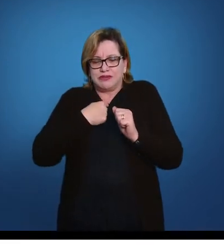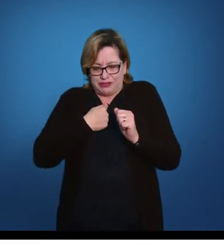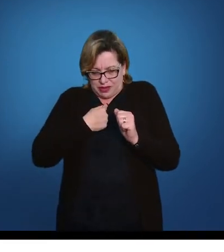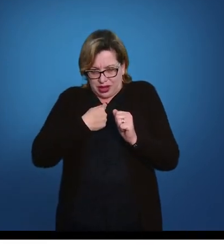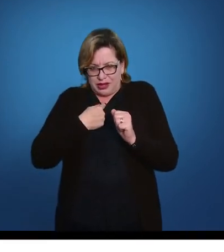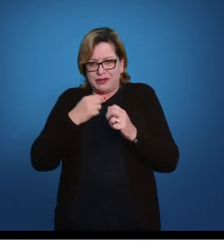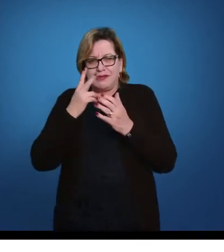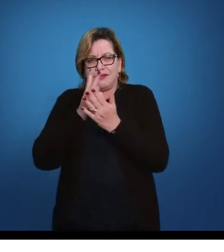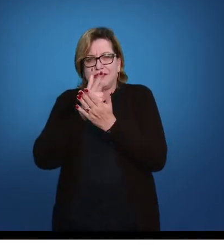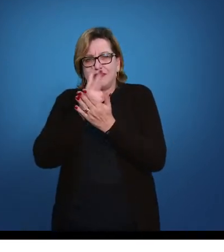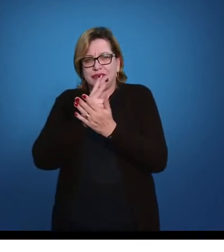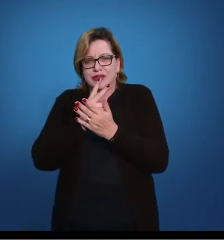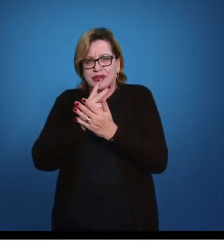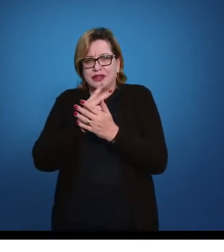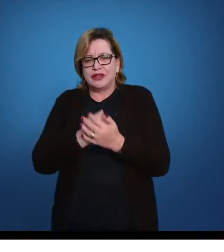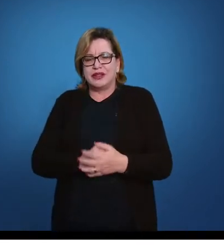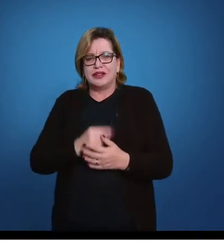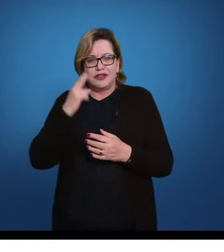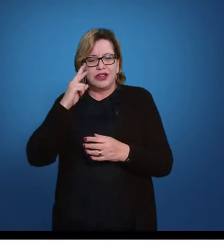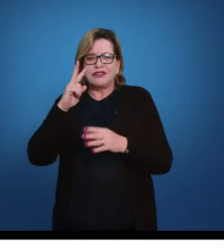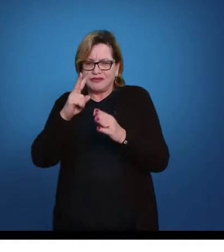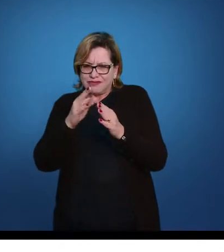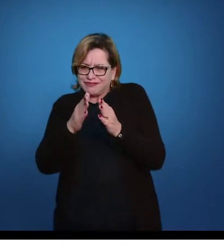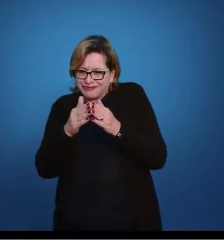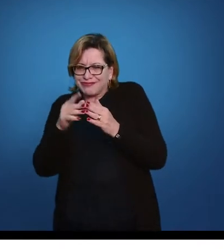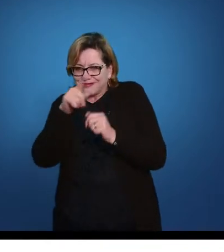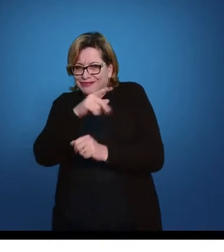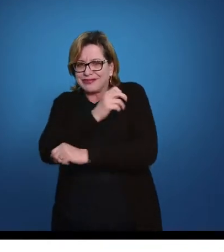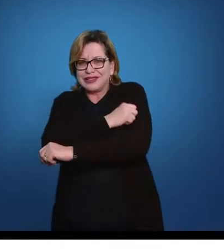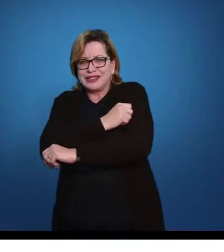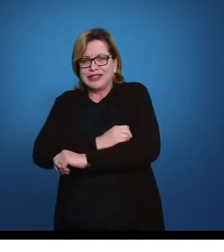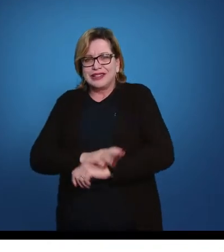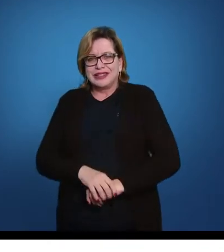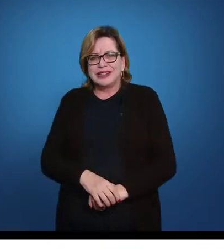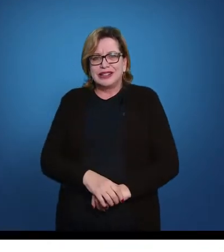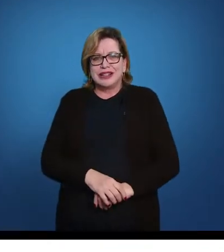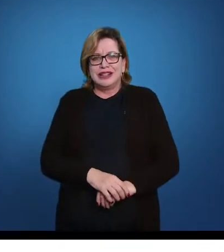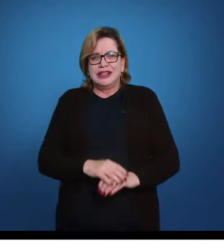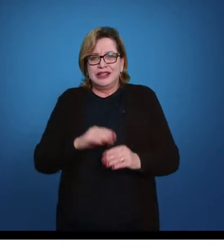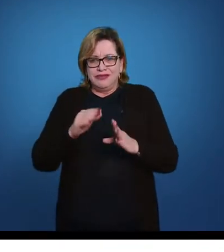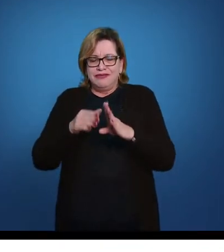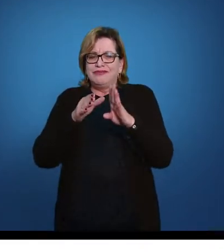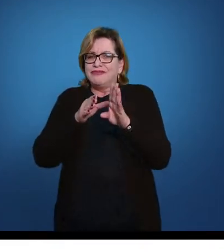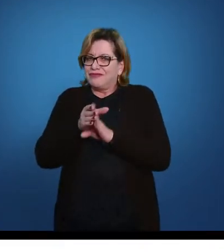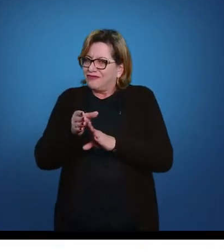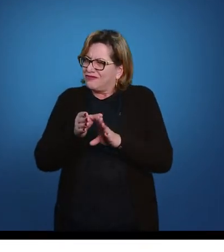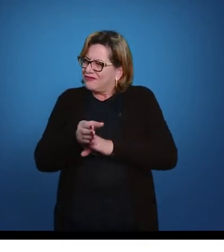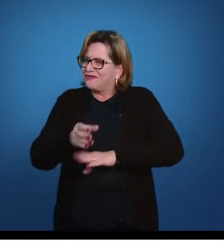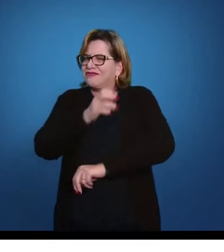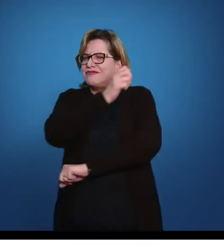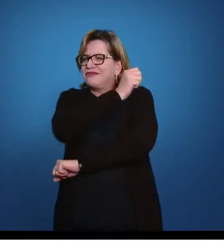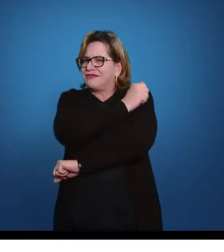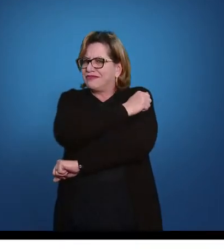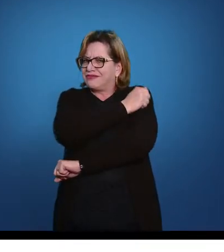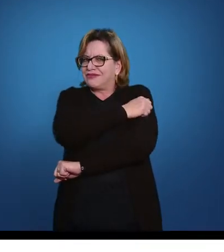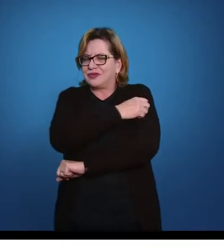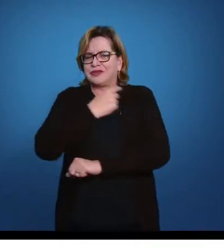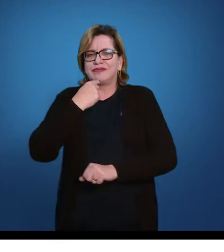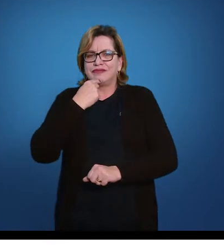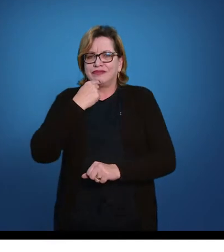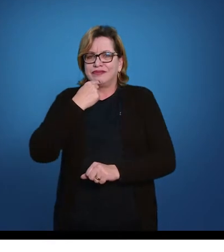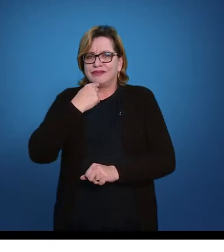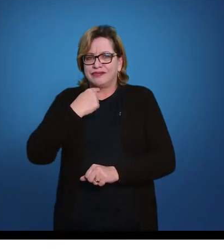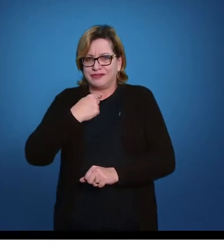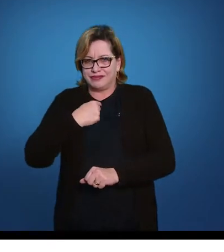peito. Coa, por favor. Nós vamos orientar o nosso aluno a colar